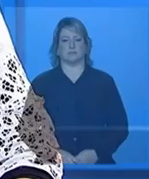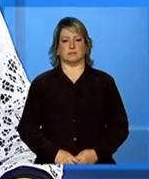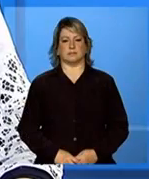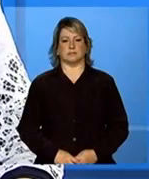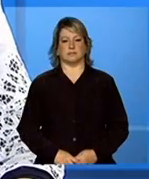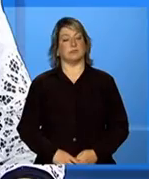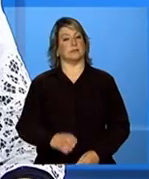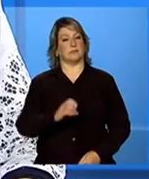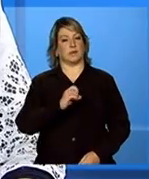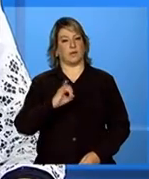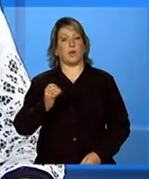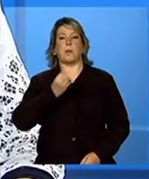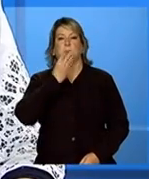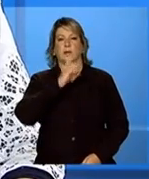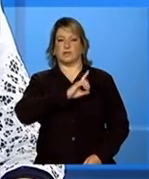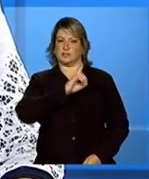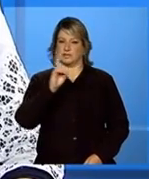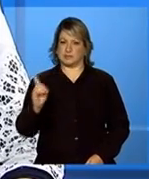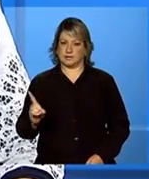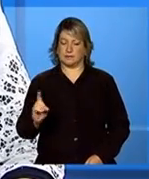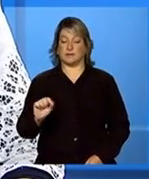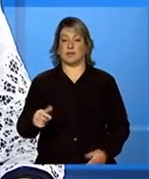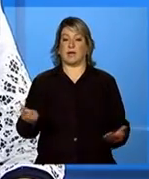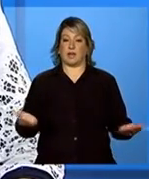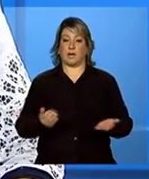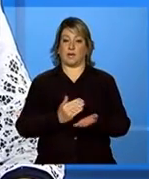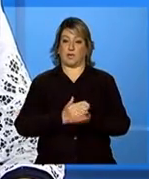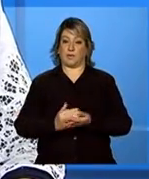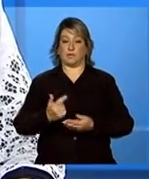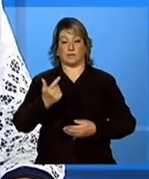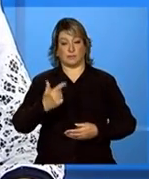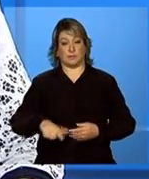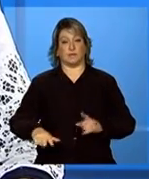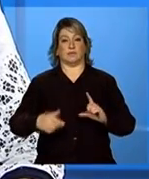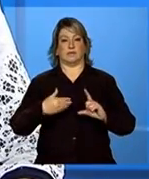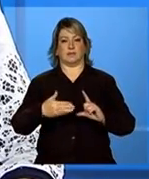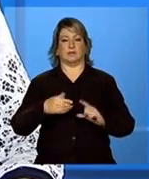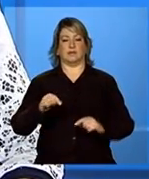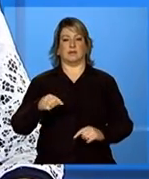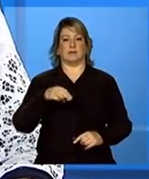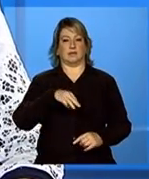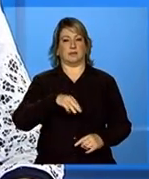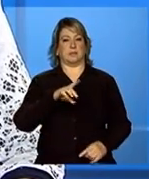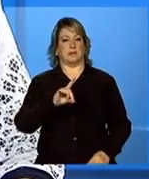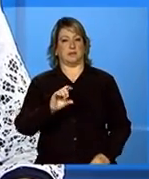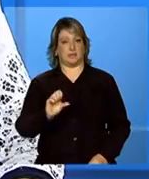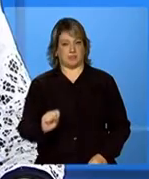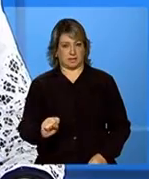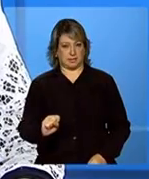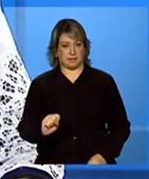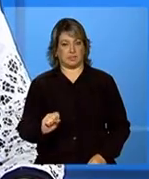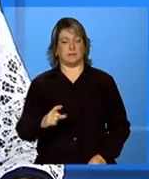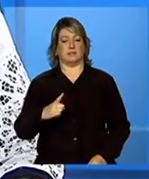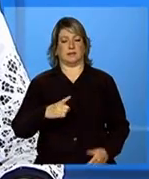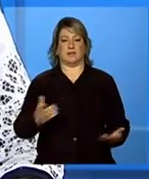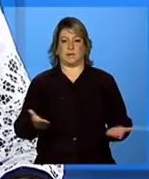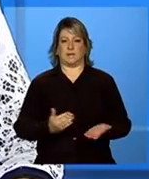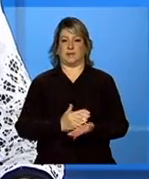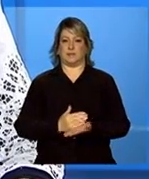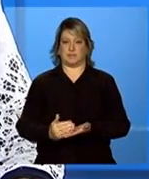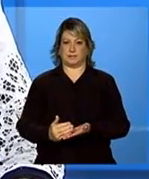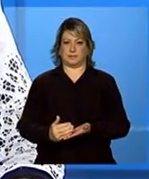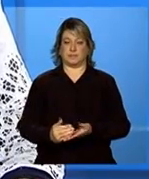Olá, bom dia. Está no ar mais uma teleconferência do Ministério do Desenvolvimento Social e Combate à Fome.